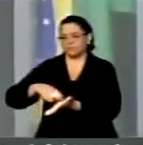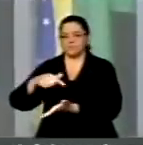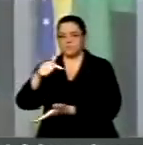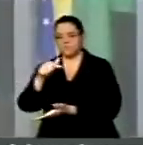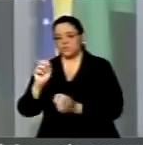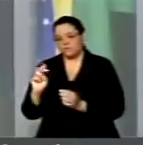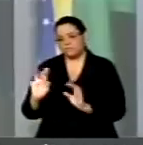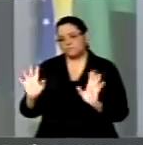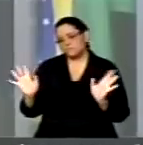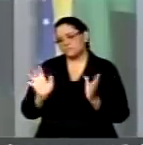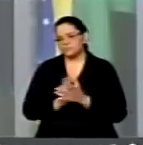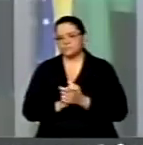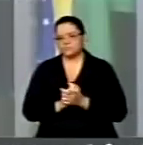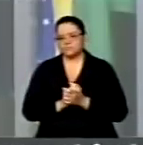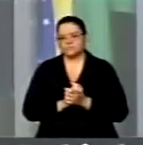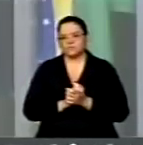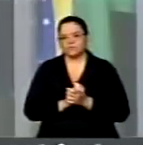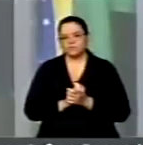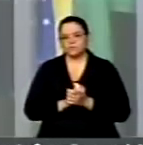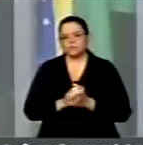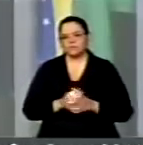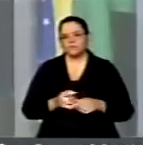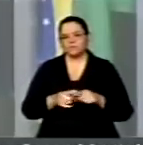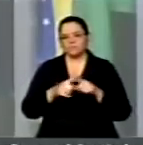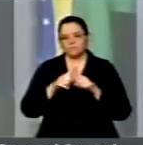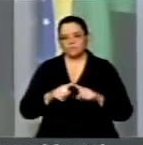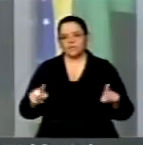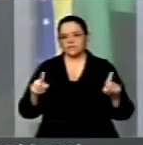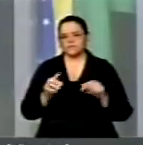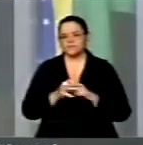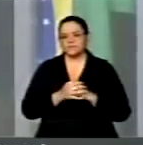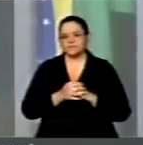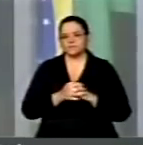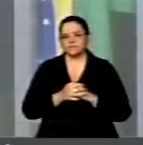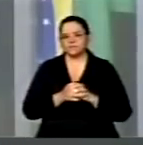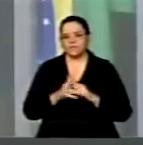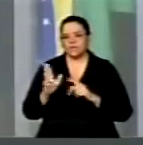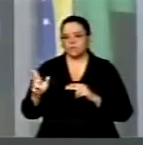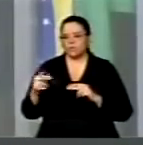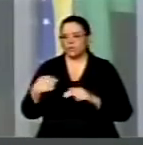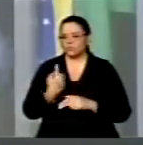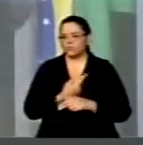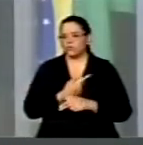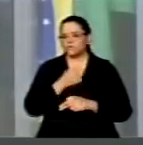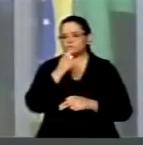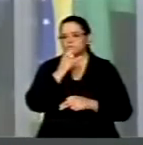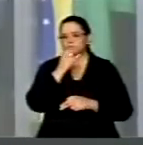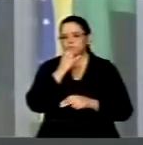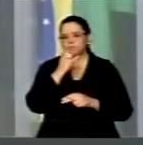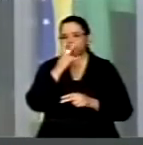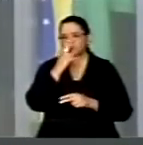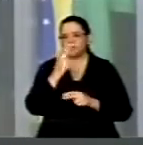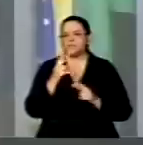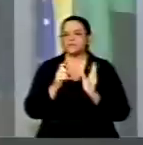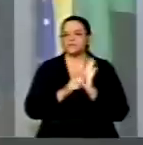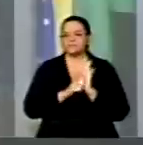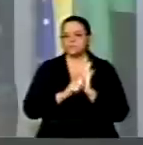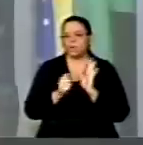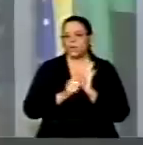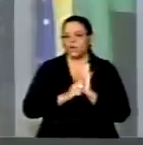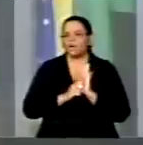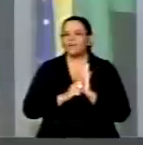desculpa por utilizar essa imagem, na condição de bondes, de drogas tóxicas, do qual nós não temos